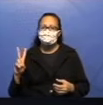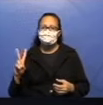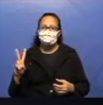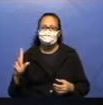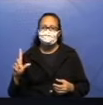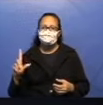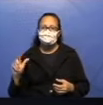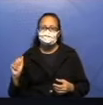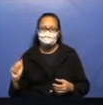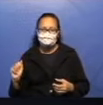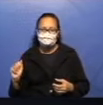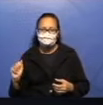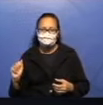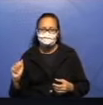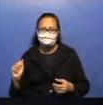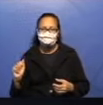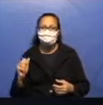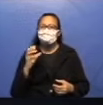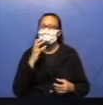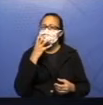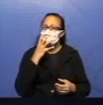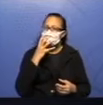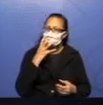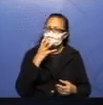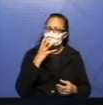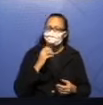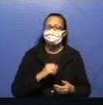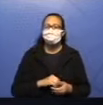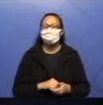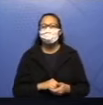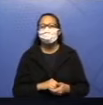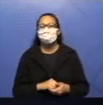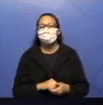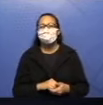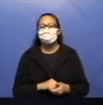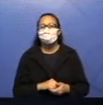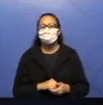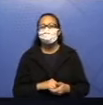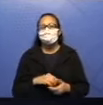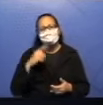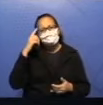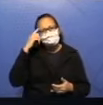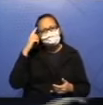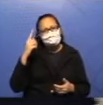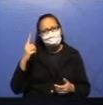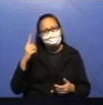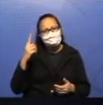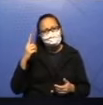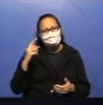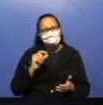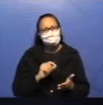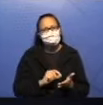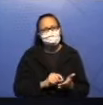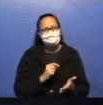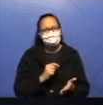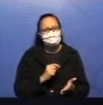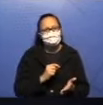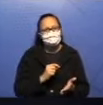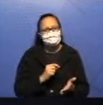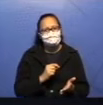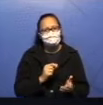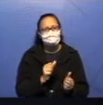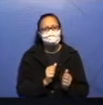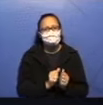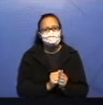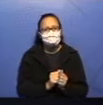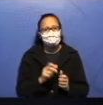dessa fábula. Isso você vai estar fazendo em casa. E para tirar dúvidas e corrigir as atividades e tarefas com o